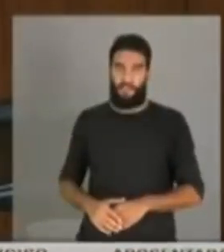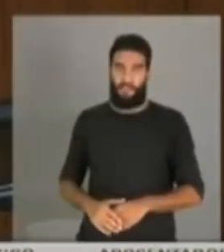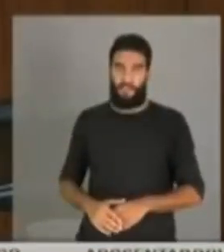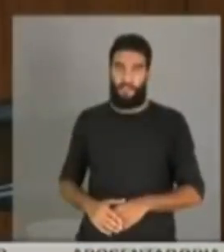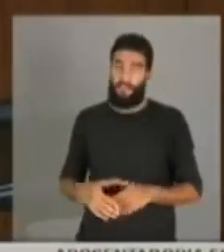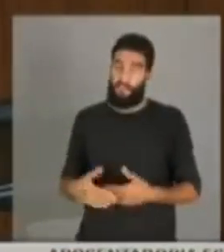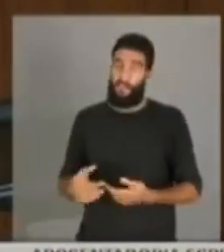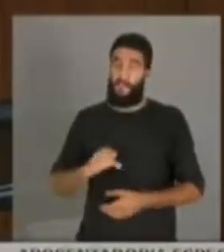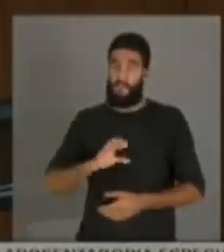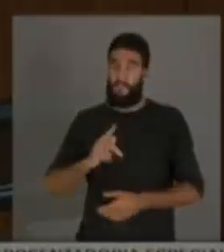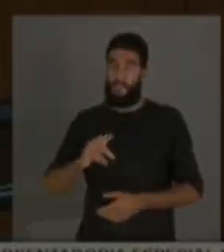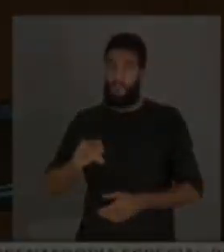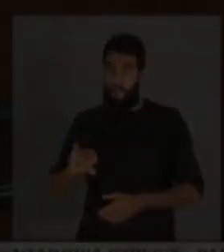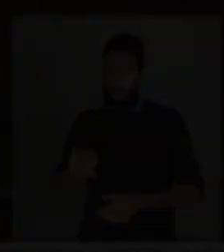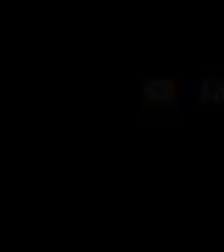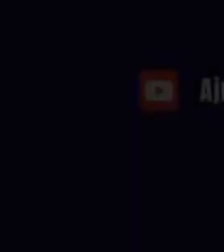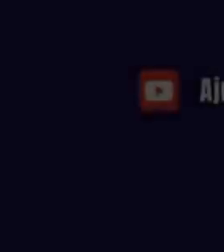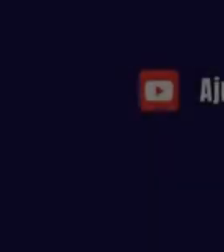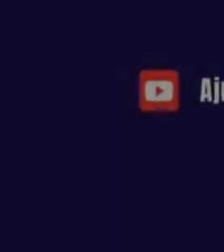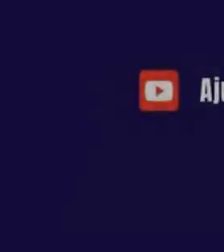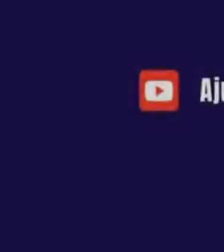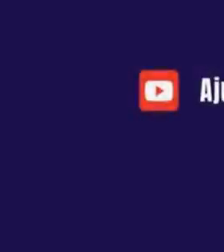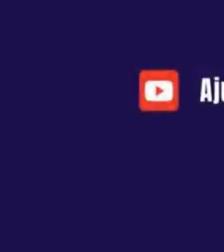Essa CPI jogou luz sobre isso.